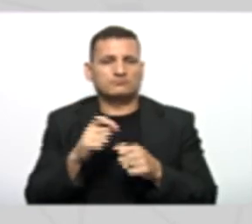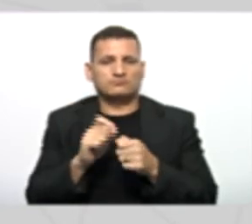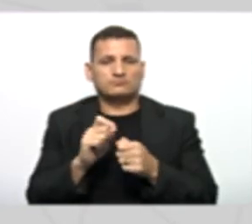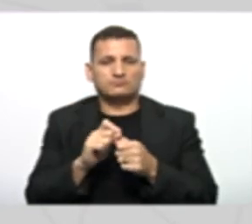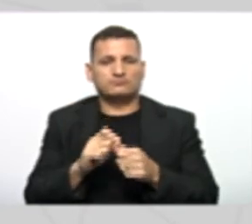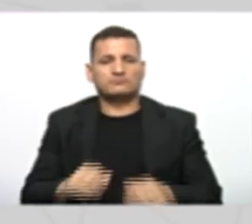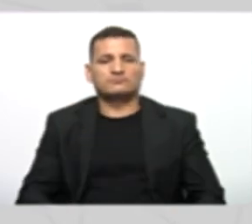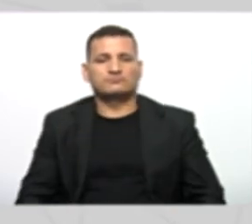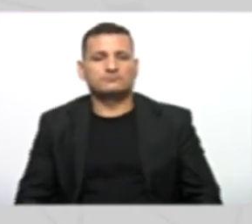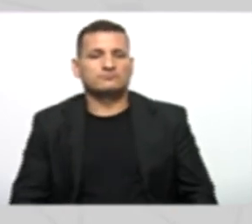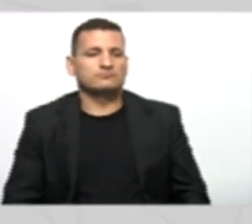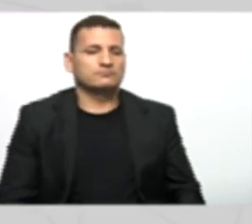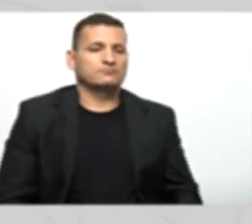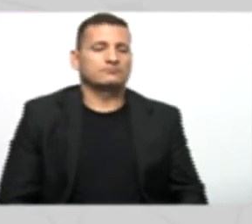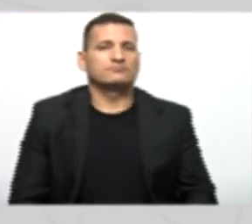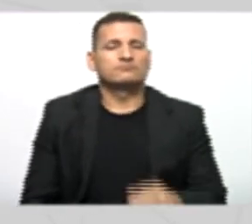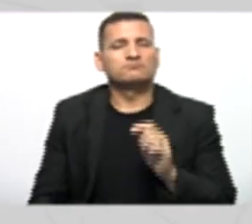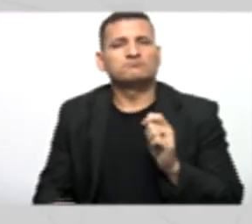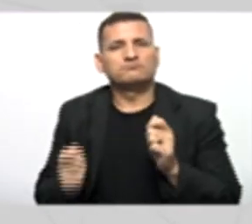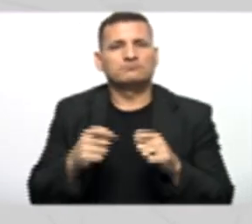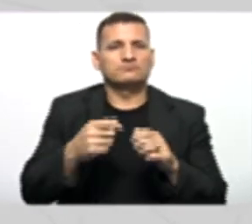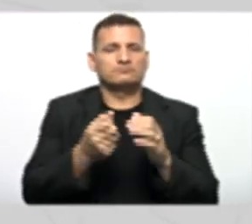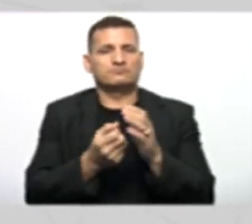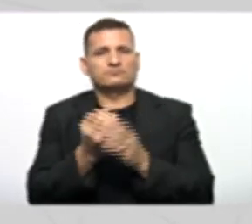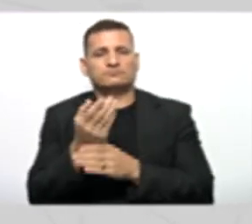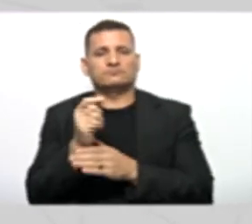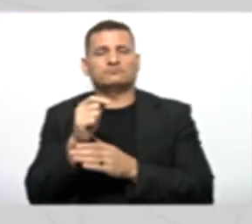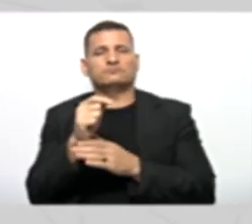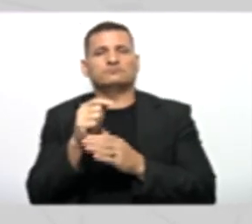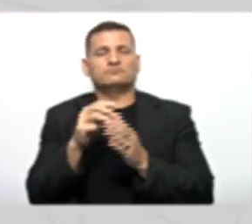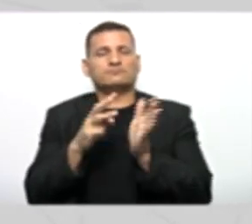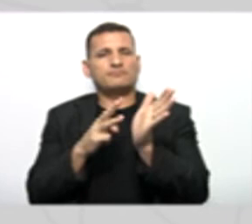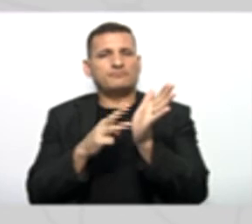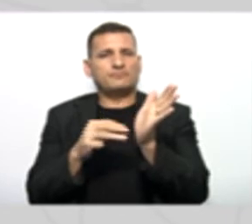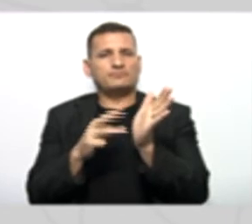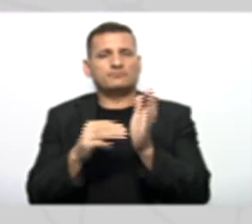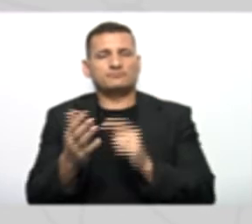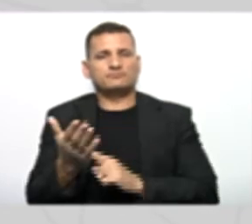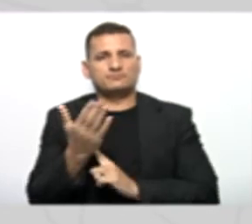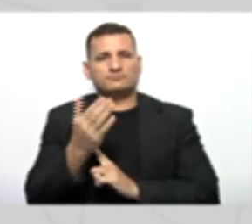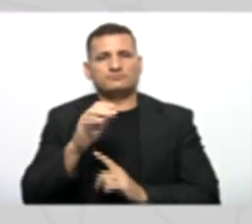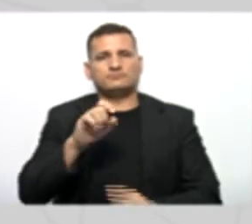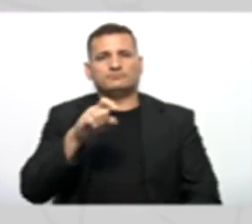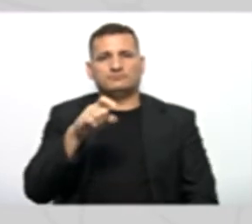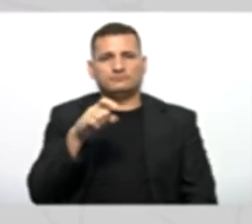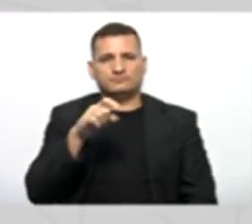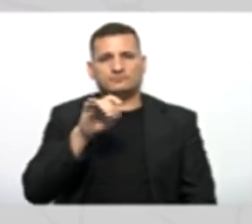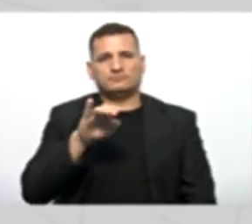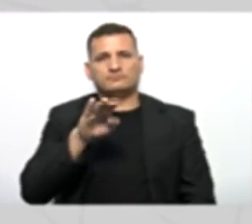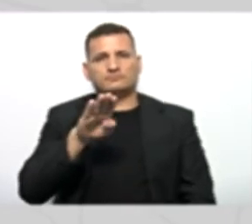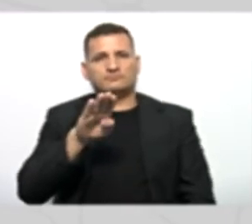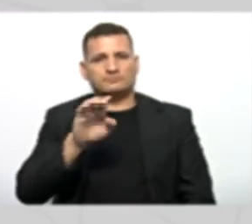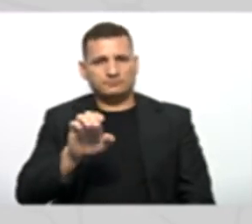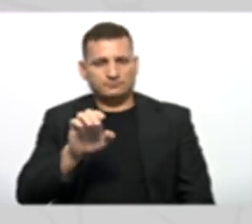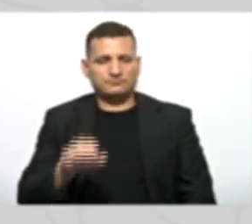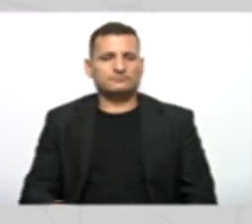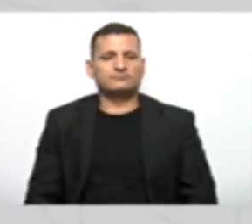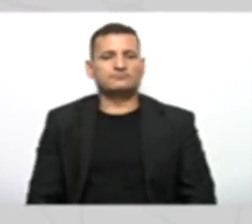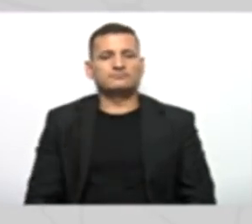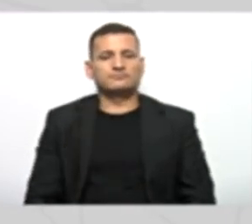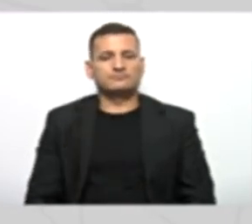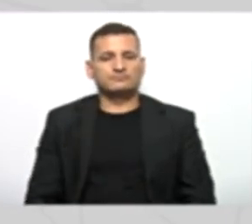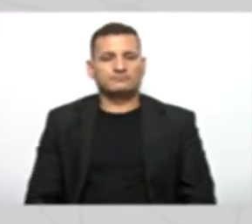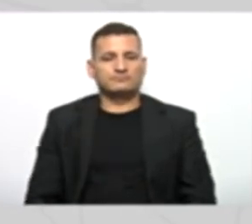poderia criar O método Exibe Como é que ficaria Esse método Exibe Professor Vou apagar aqui